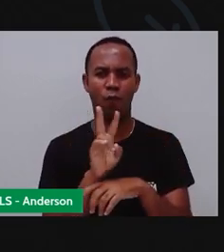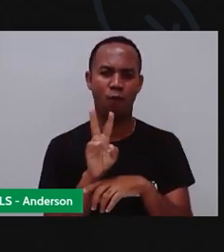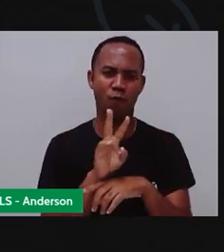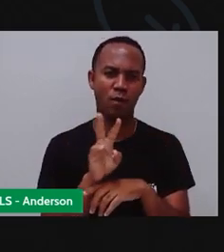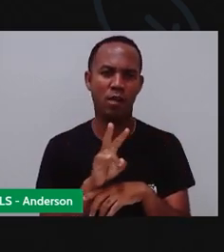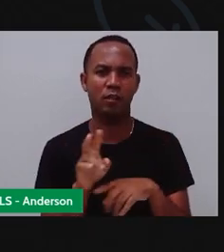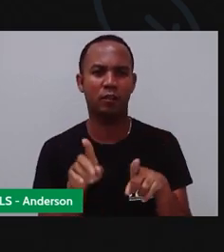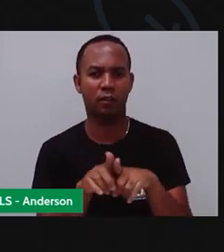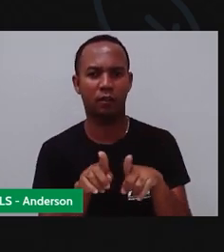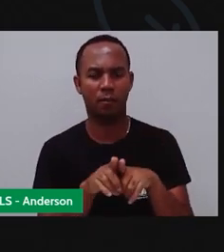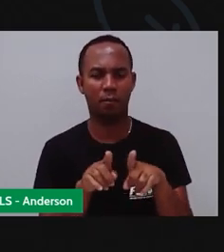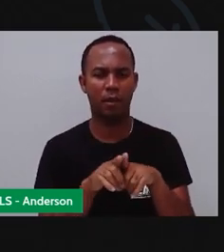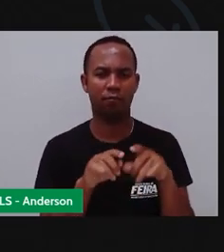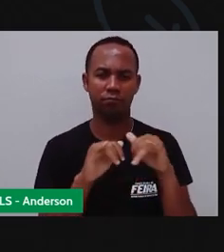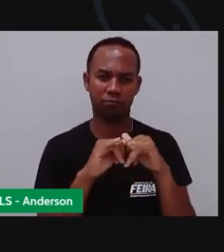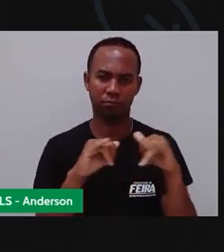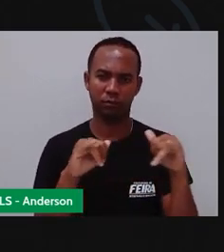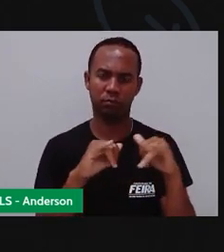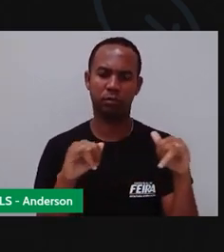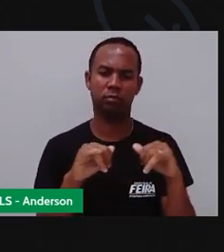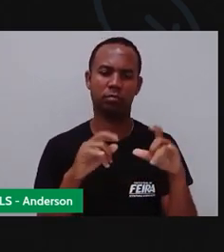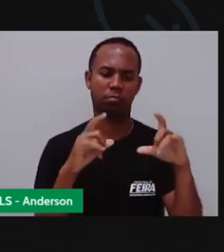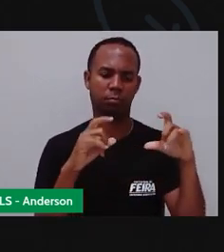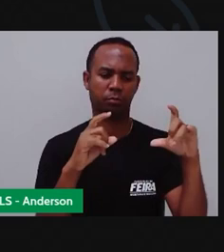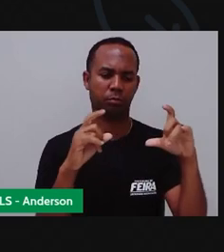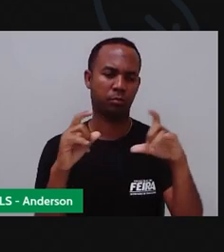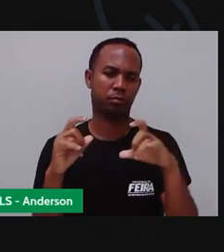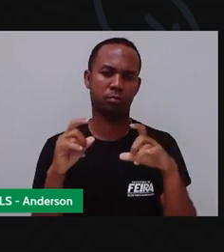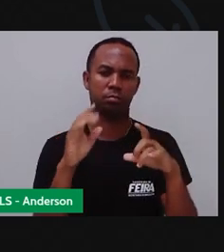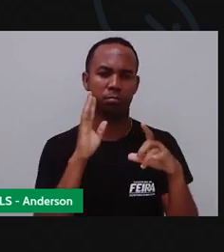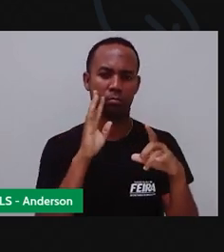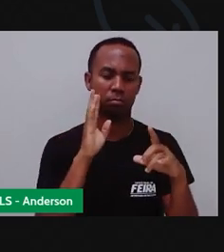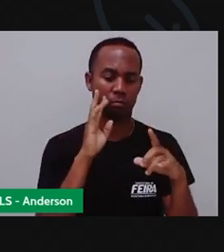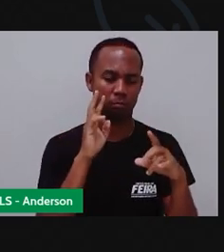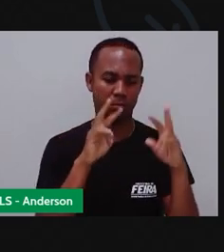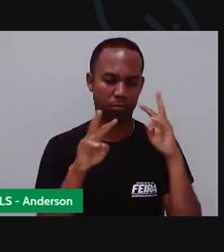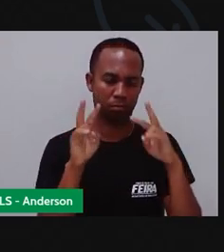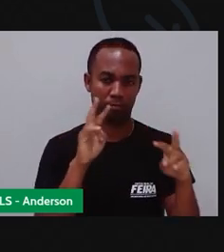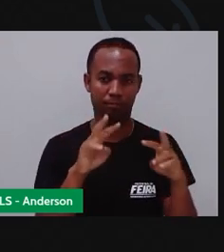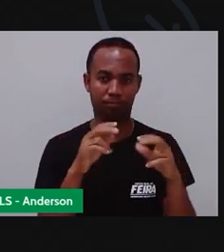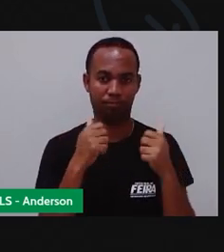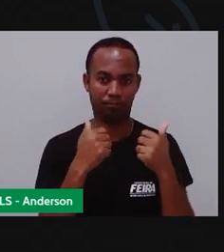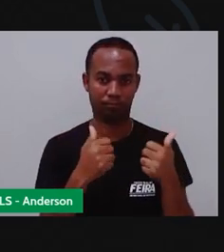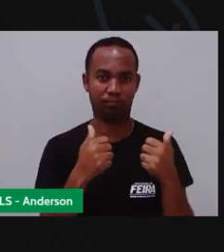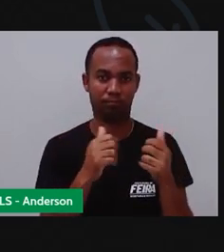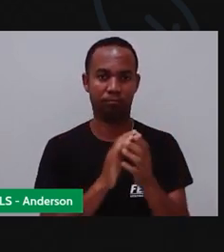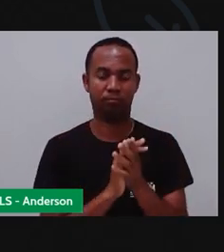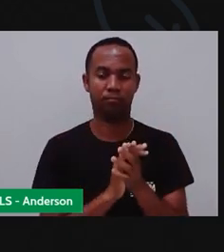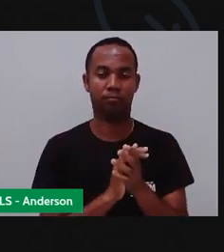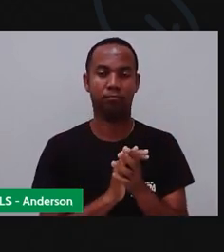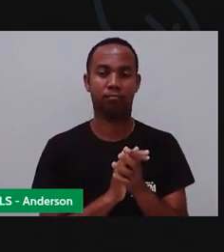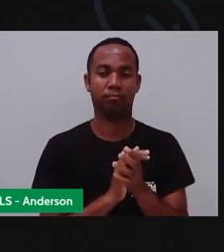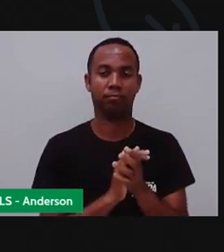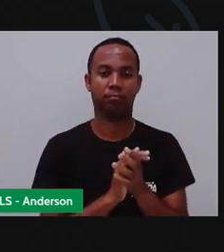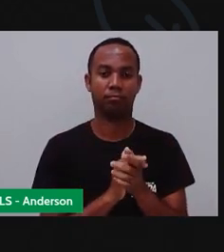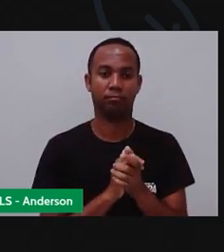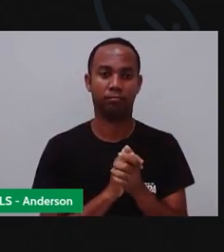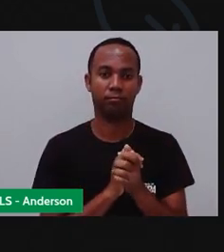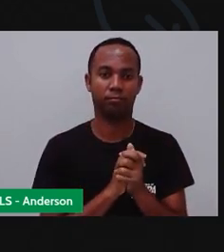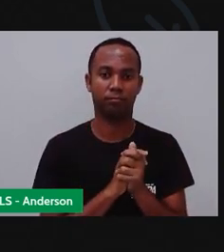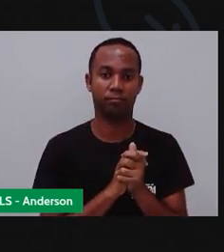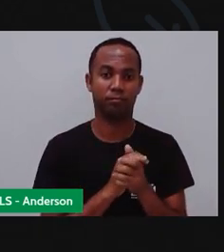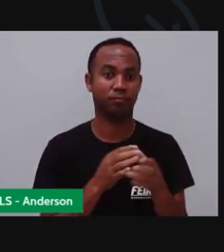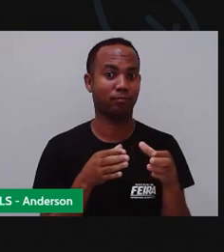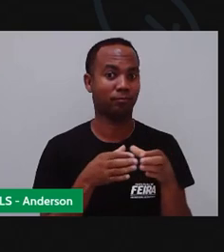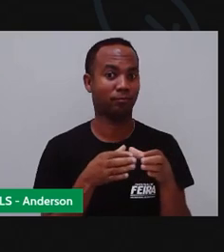Compartilha com a Seduc Marca a Seduc na foto Pra que a gente possa ver vocês Certo? E aí fica mais uma dica Da gente aqui